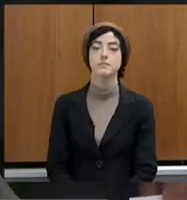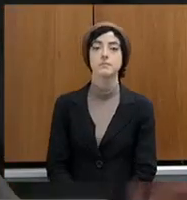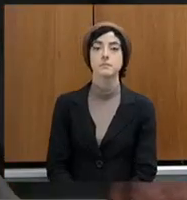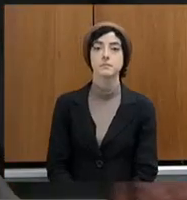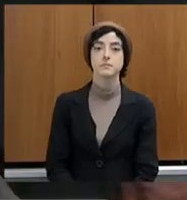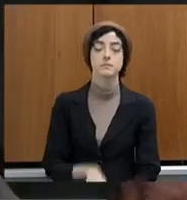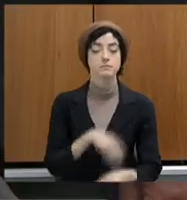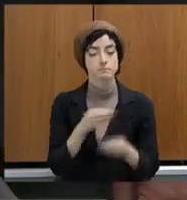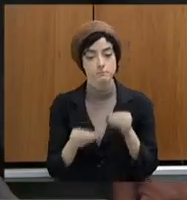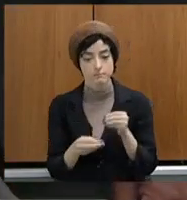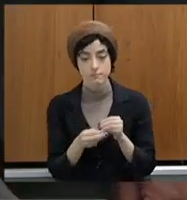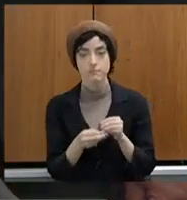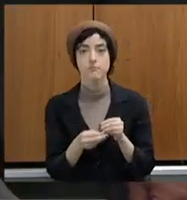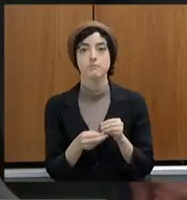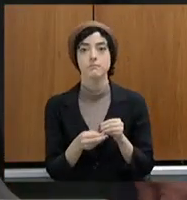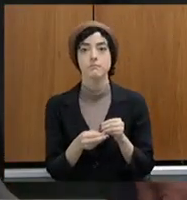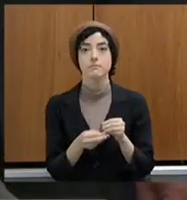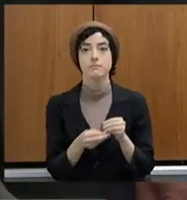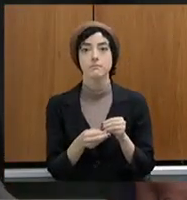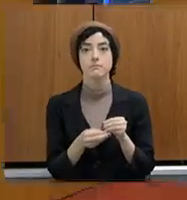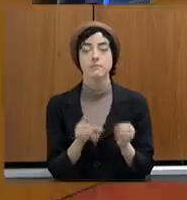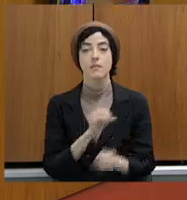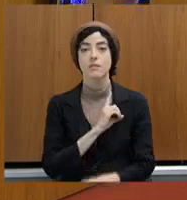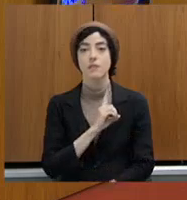junto à Assembleia Legislativa do Estado de Minas Gerais.